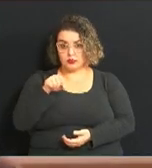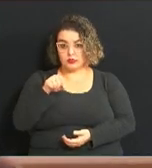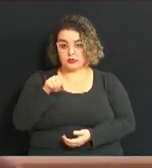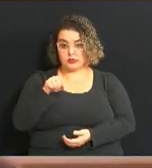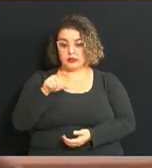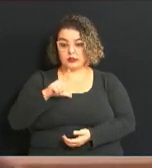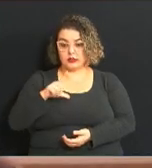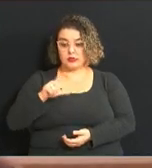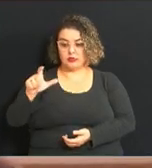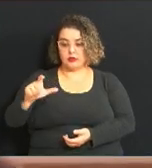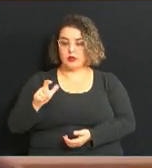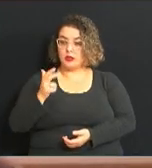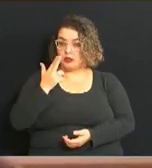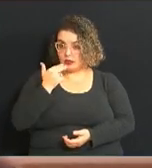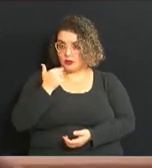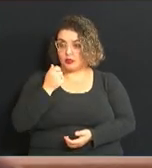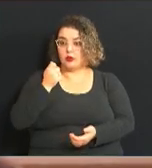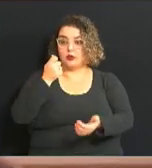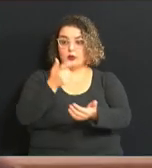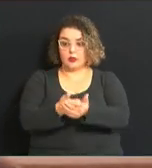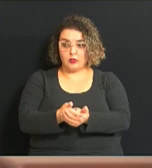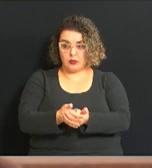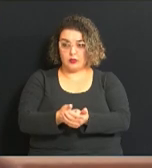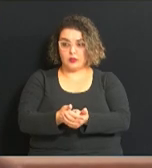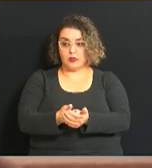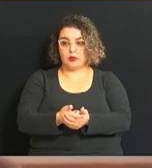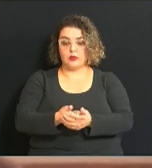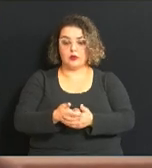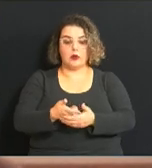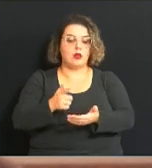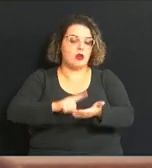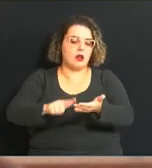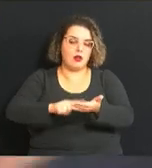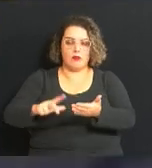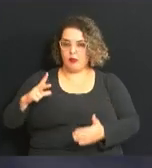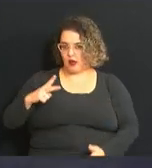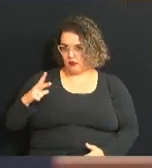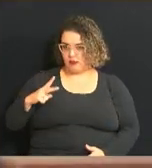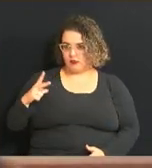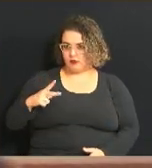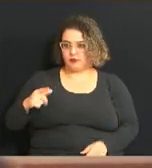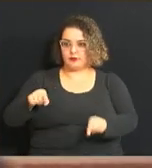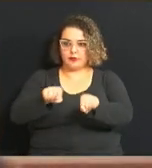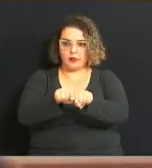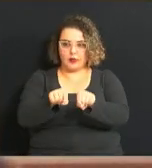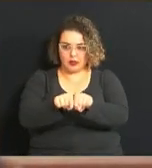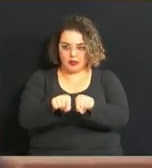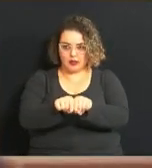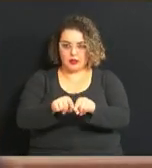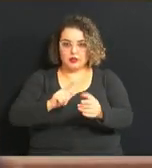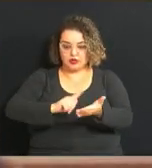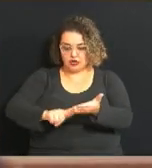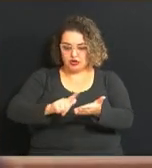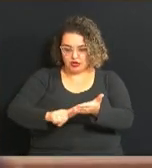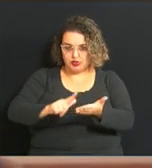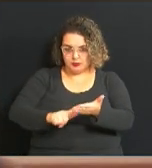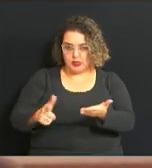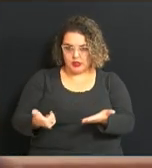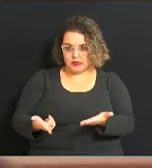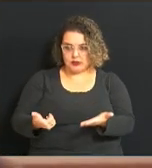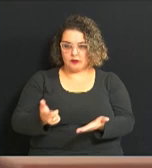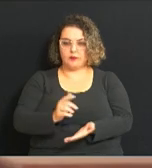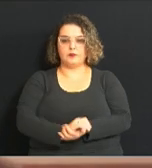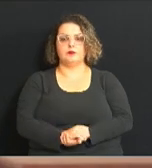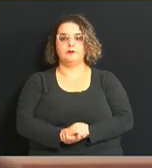cartão no TRI, ele comprar gêneros de higiene pessoal e também de limpeza. Então, é importante, nessa